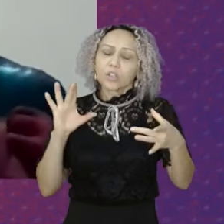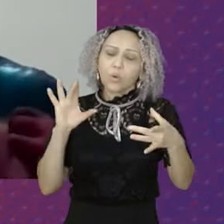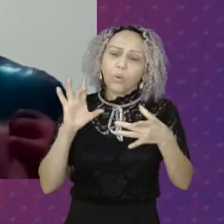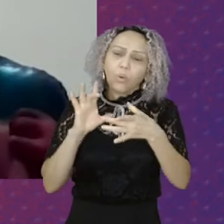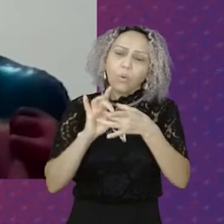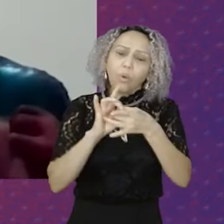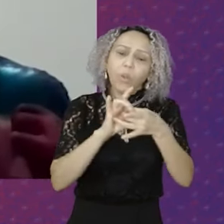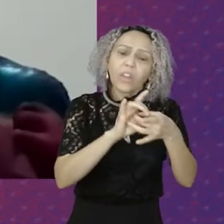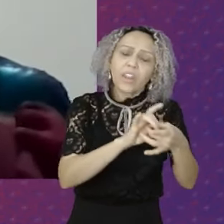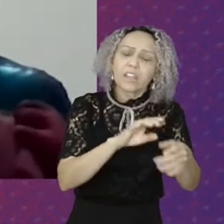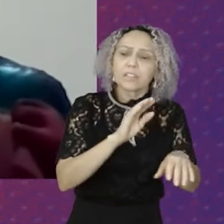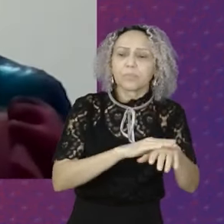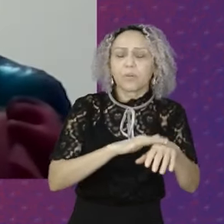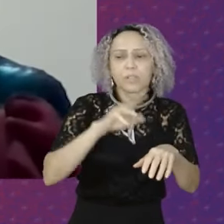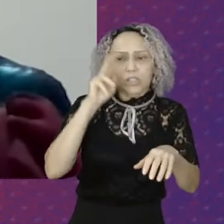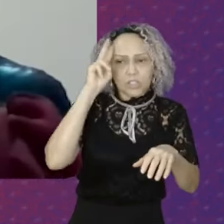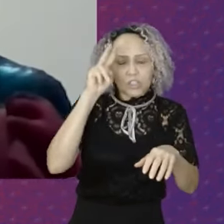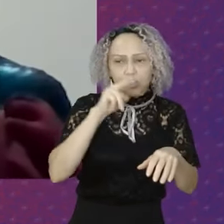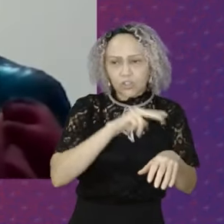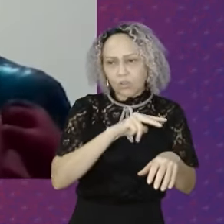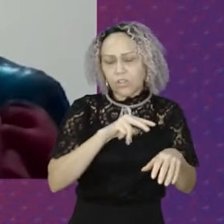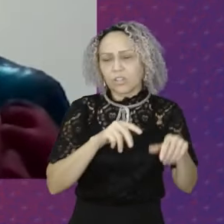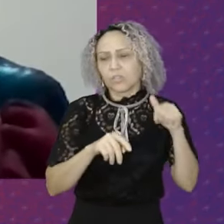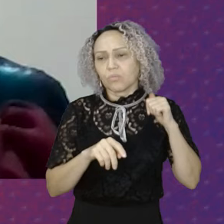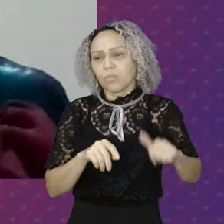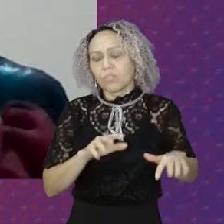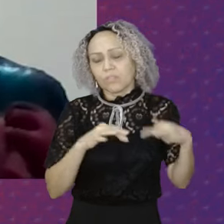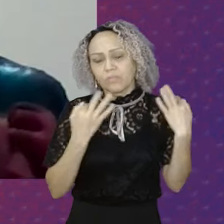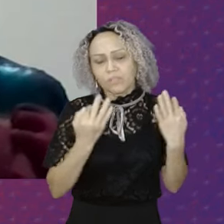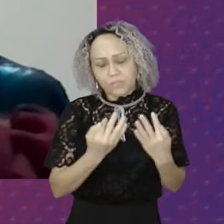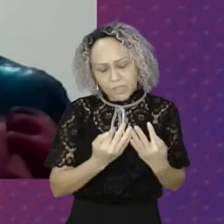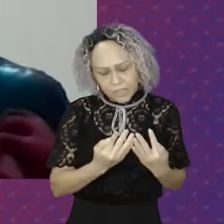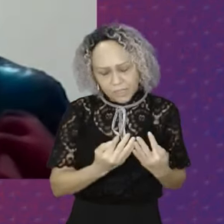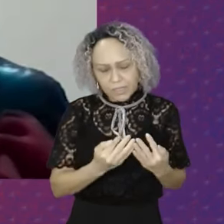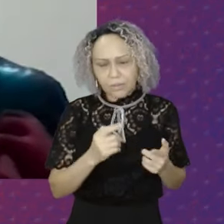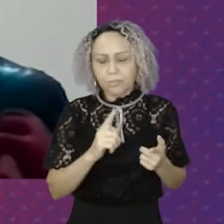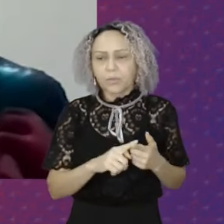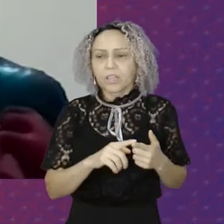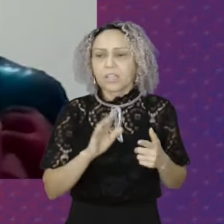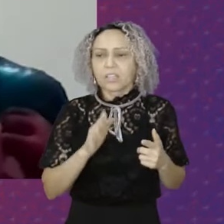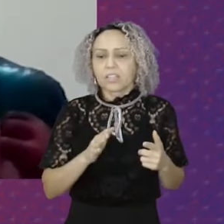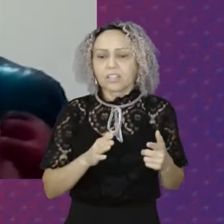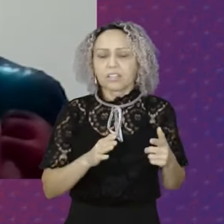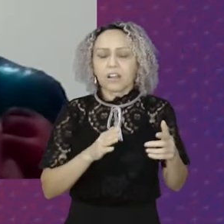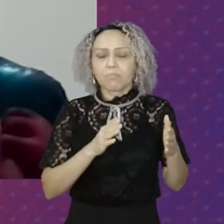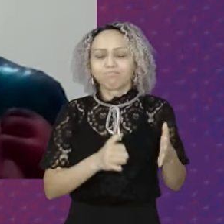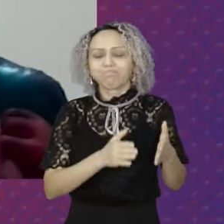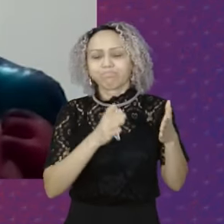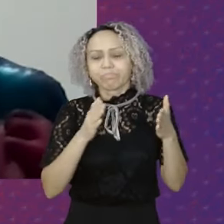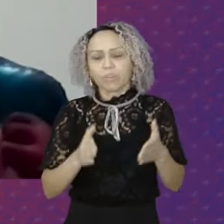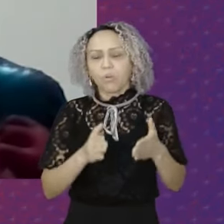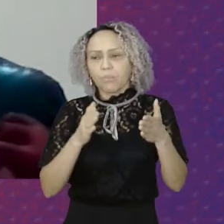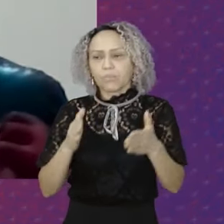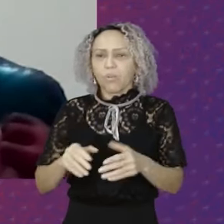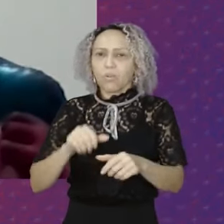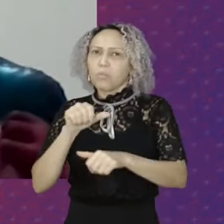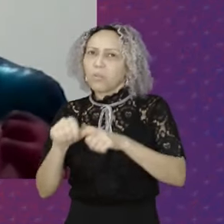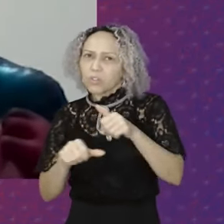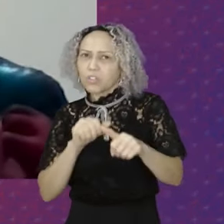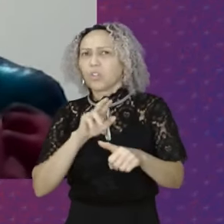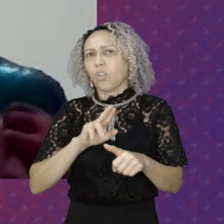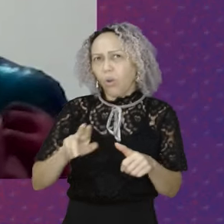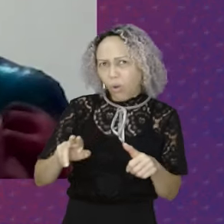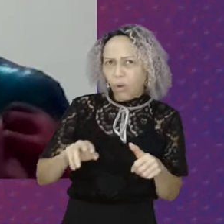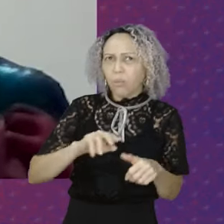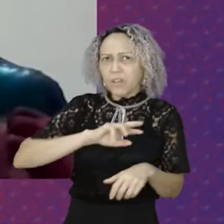Histórica Do programa Que já passou Por diversos Por diversas Mudanças Nomeclaturas